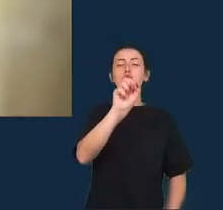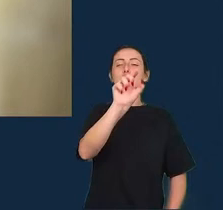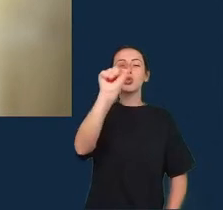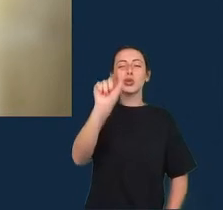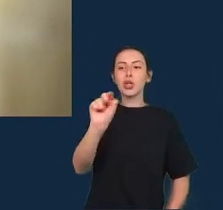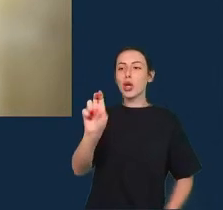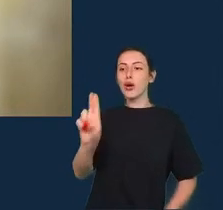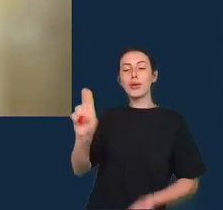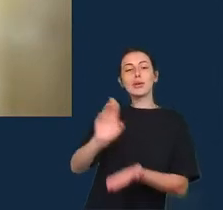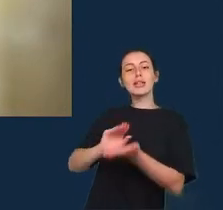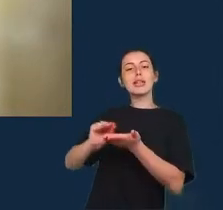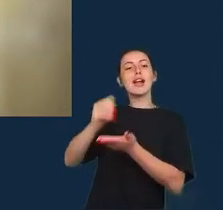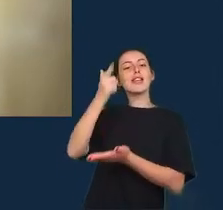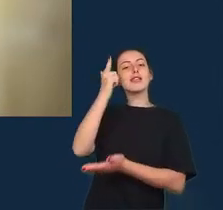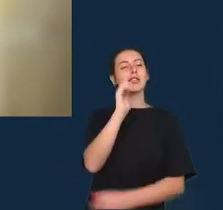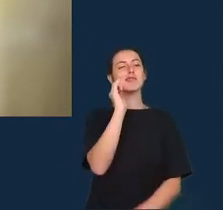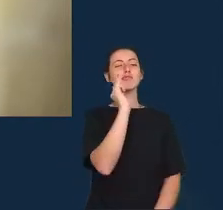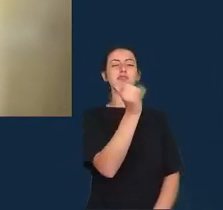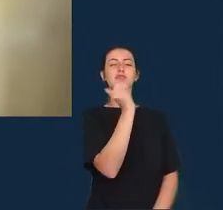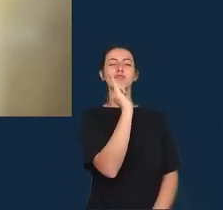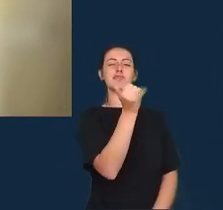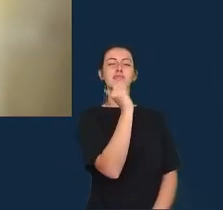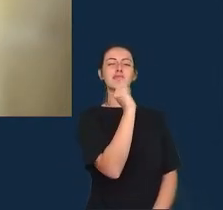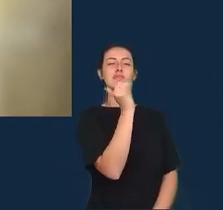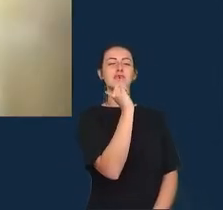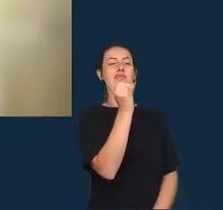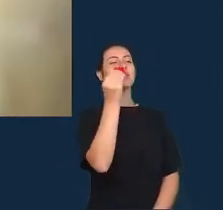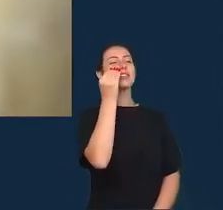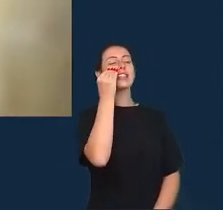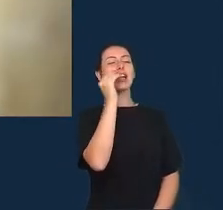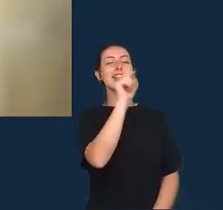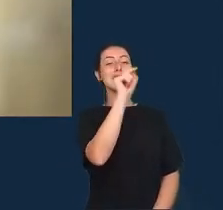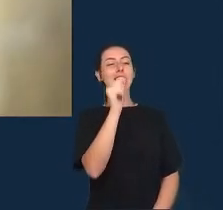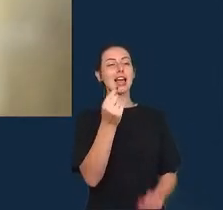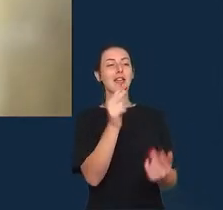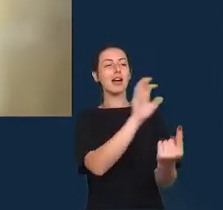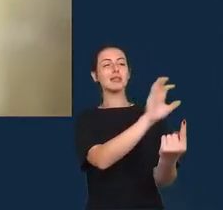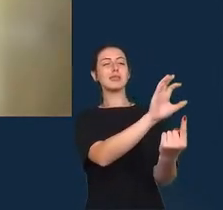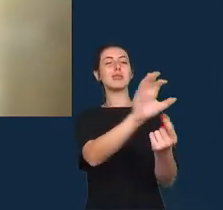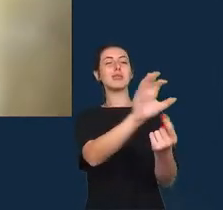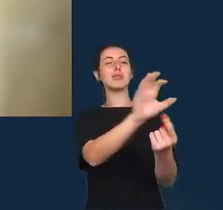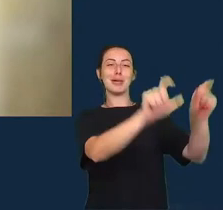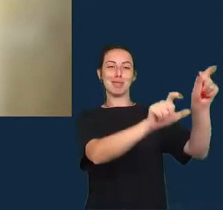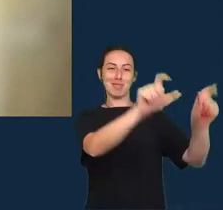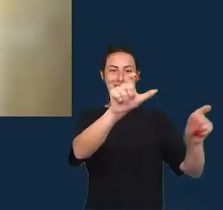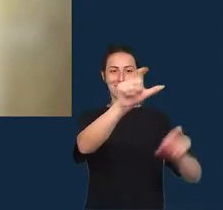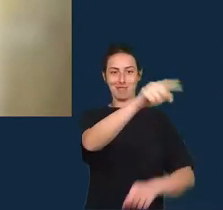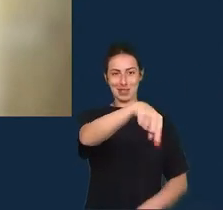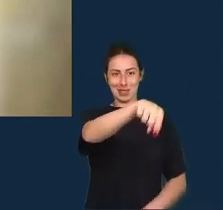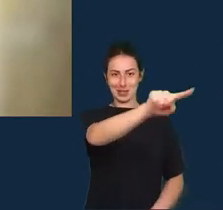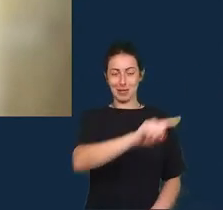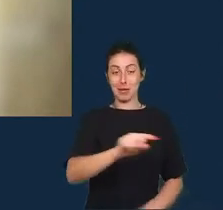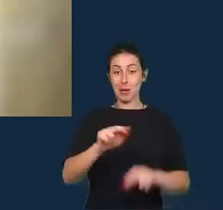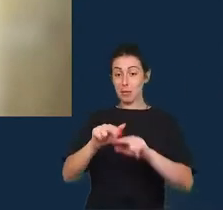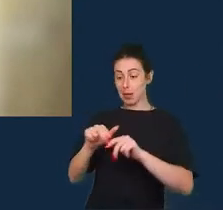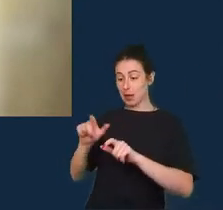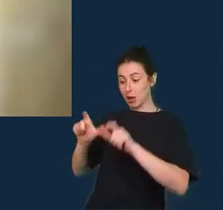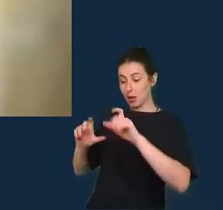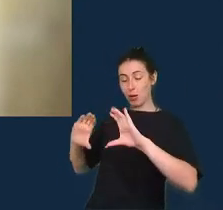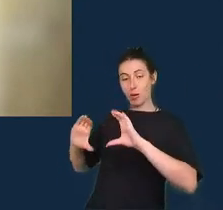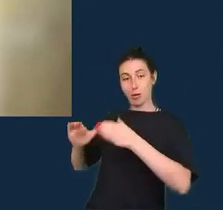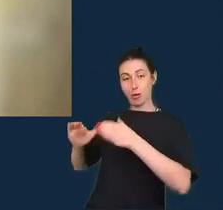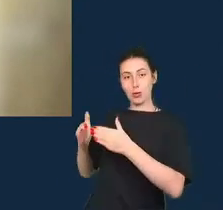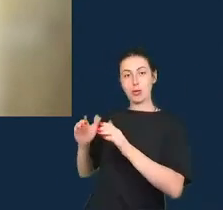ganhe aquela fatia de mercado das ideias então isso sensibiliza os jornalistas para usar